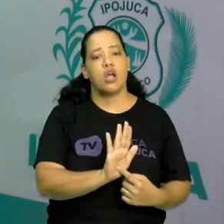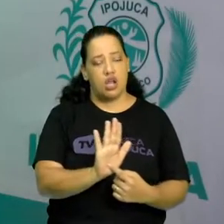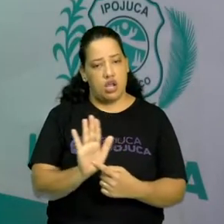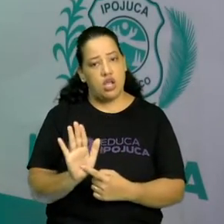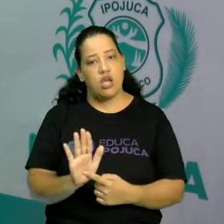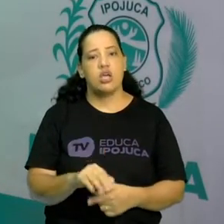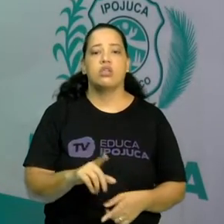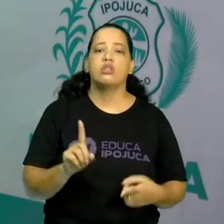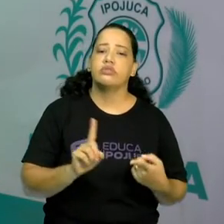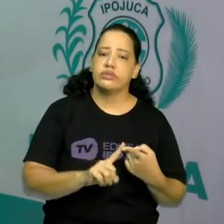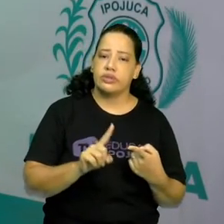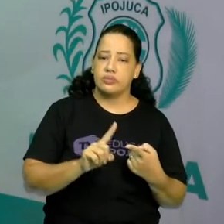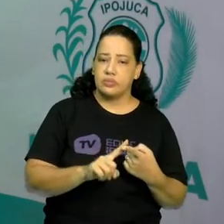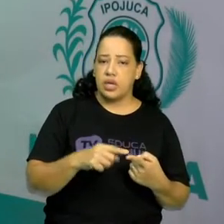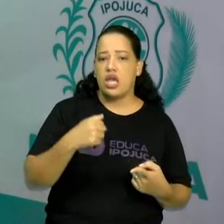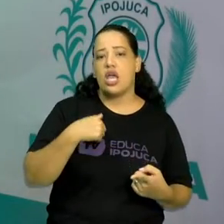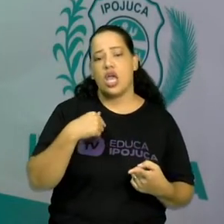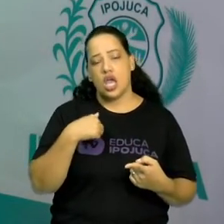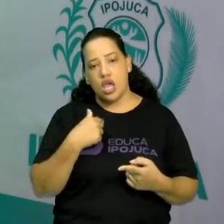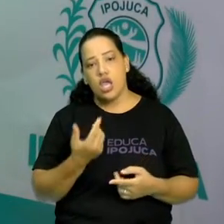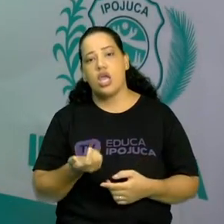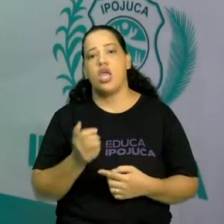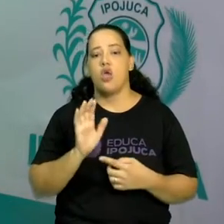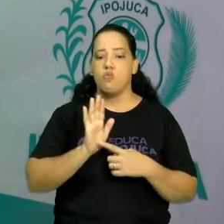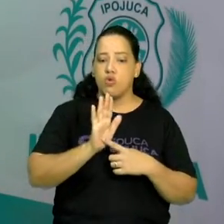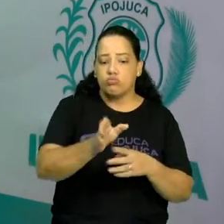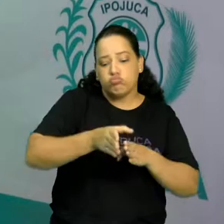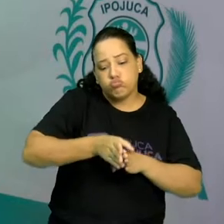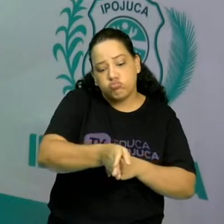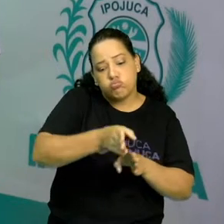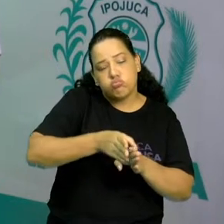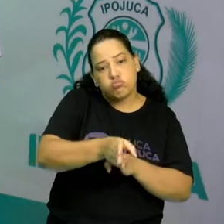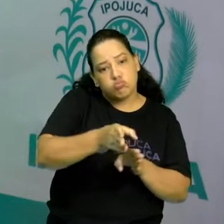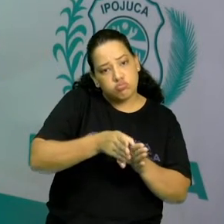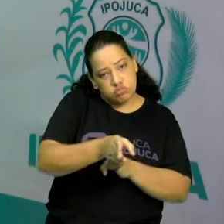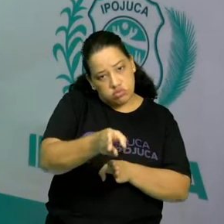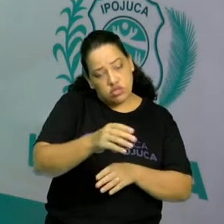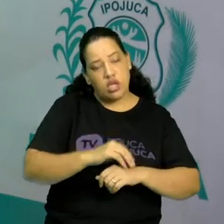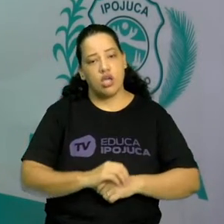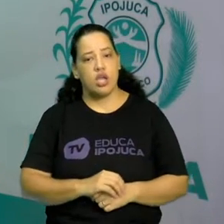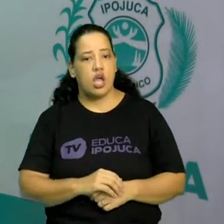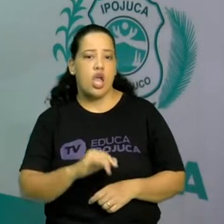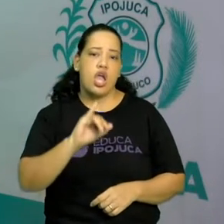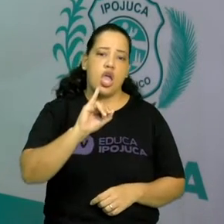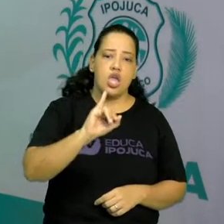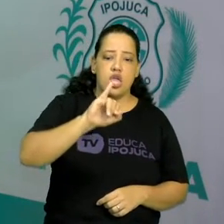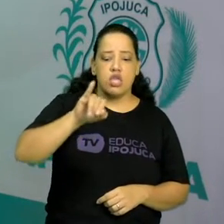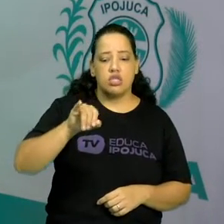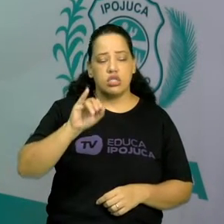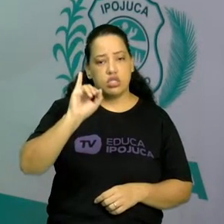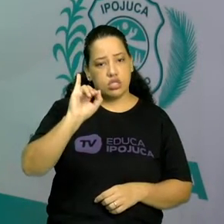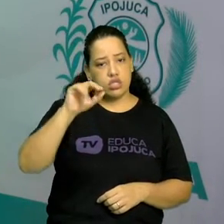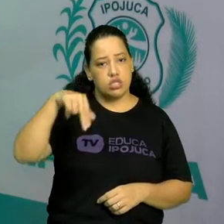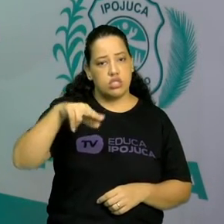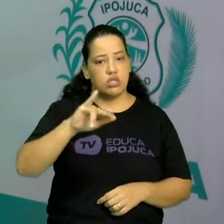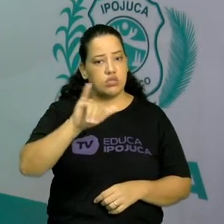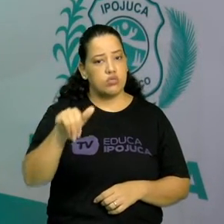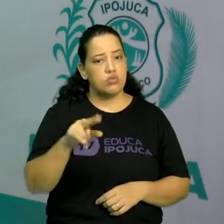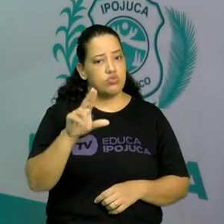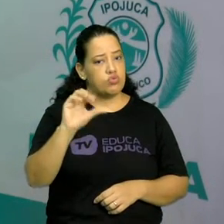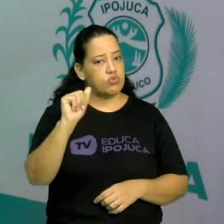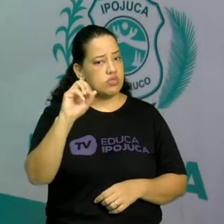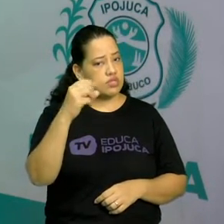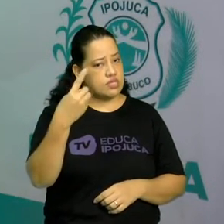E a injunção, que é prescrever ou orientar. Essa parte mesmo da injunção, que a gente recebe, que é a